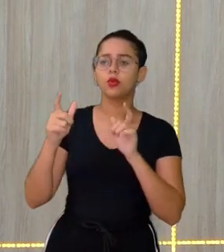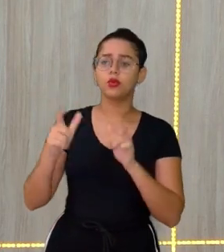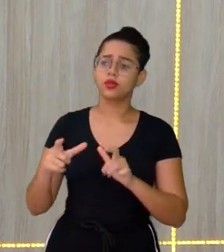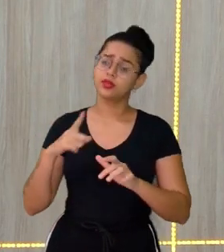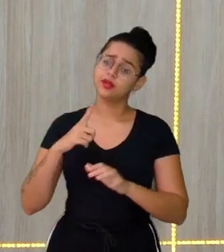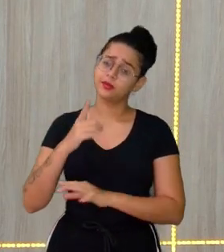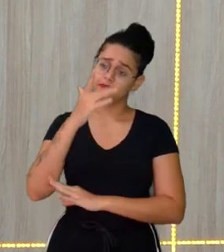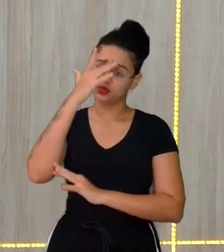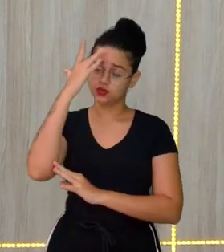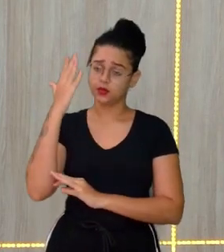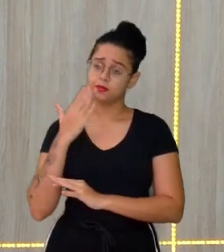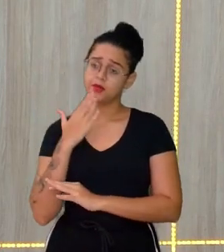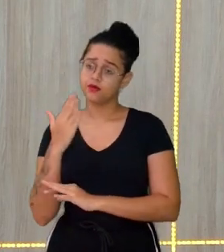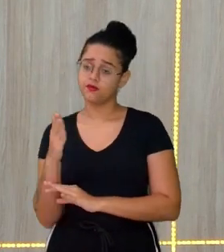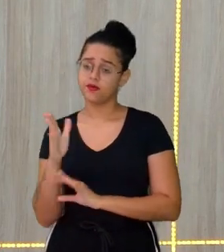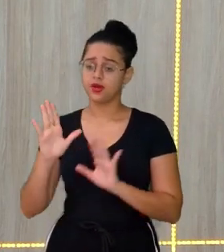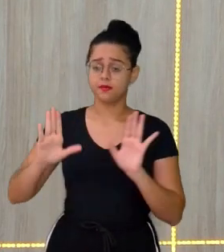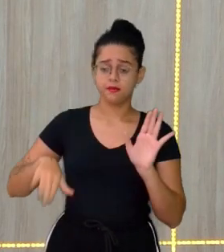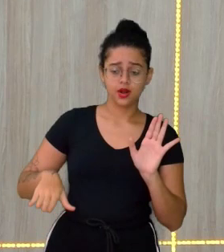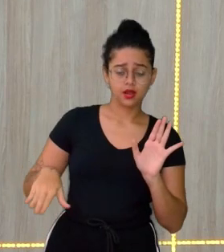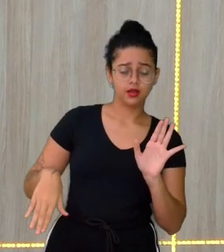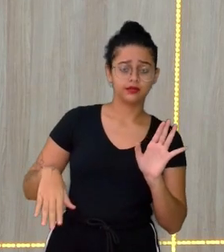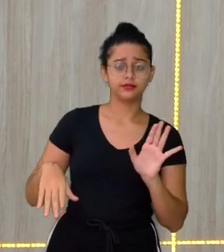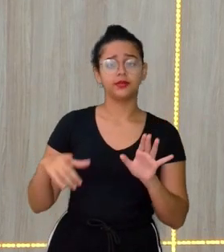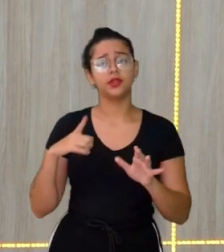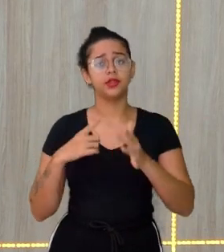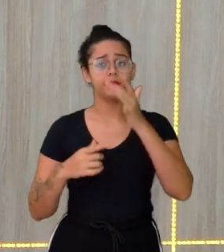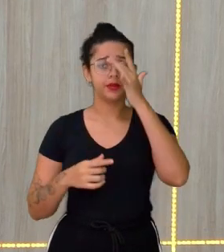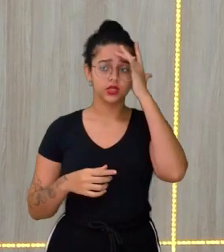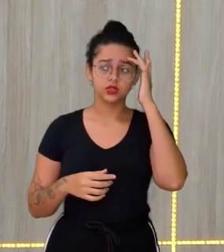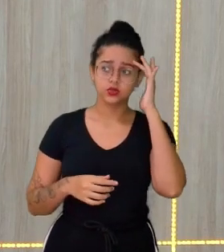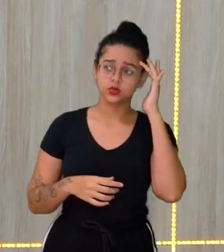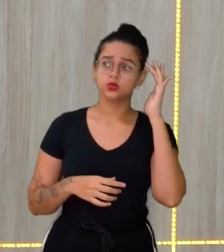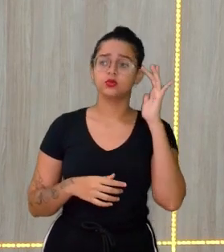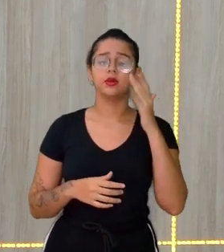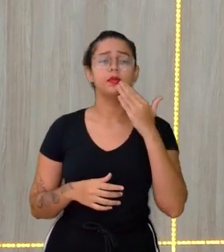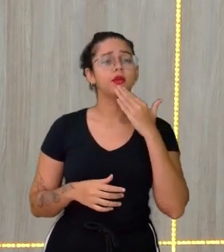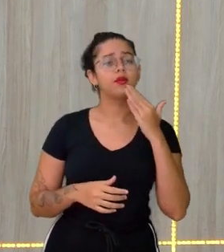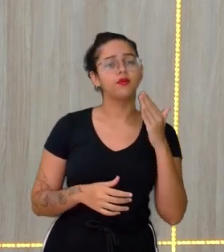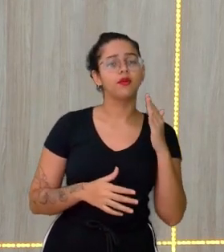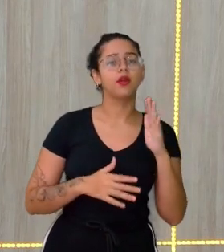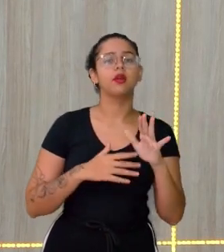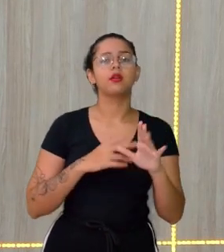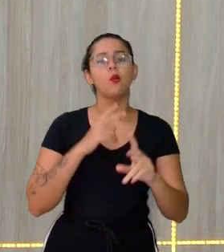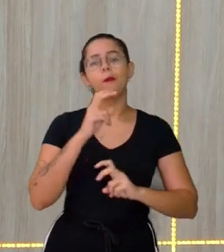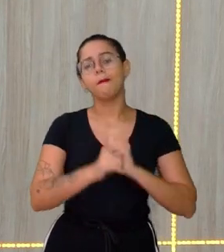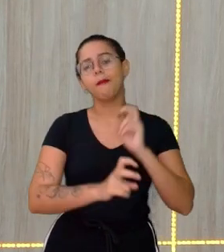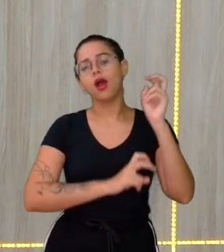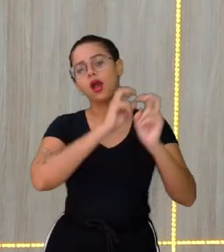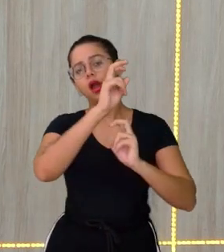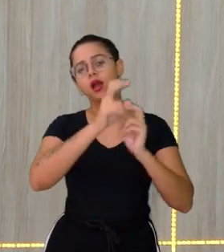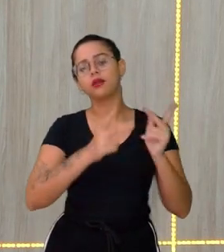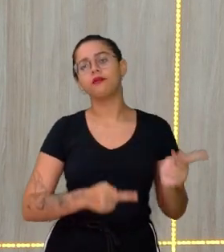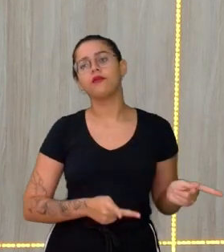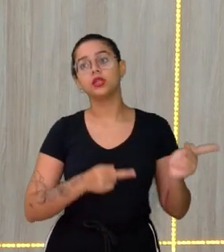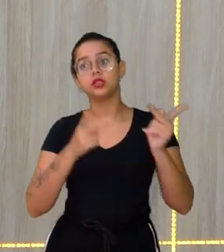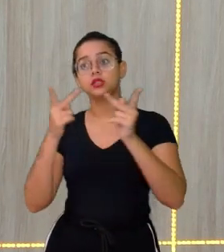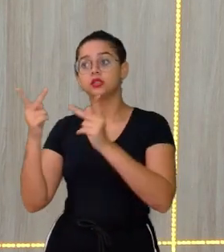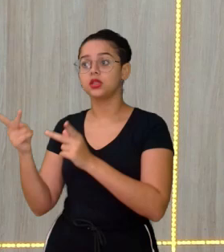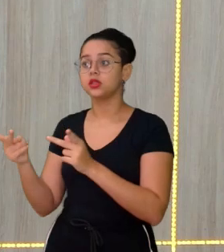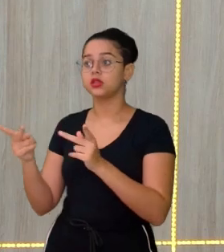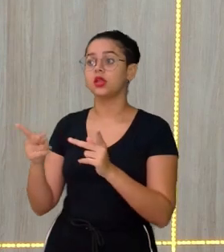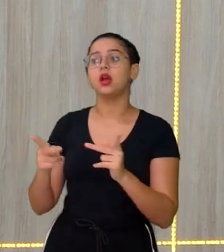gente que prefere A praia Tem gente que já Prefere um negócio Mais um parque Visitar por exemplo Os